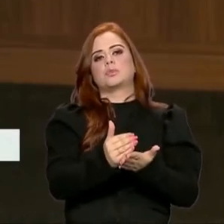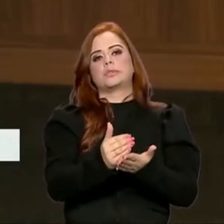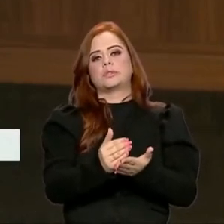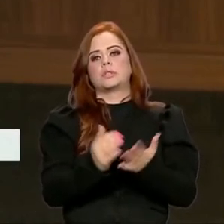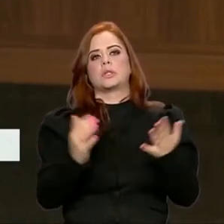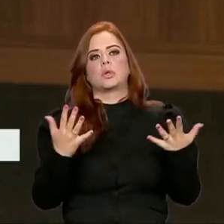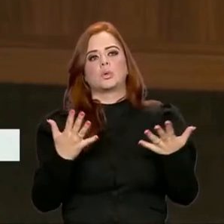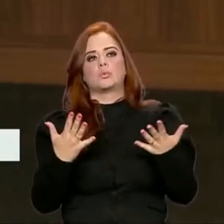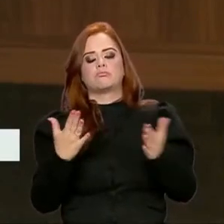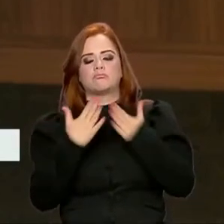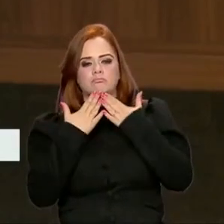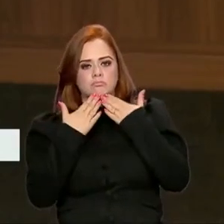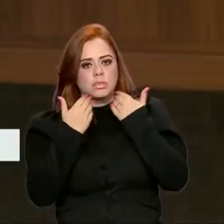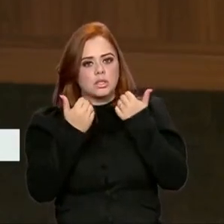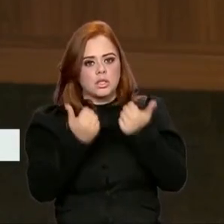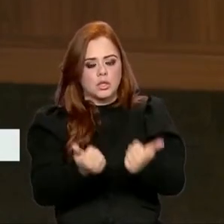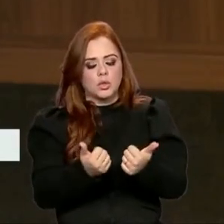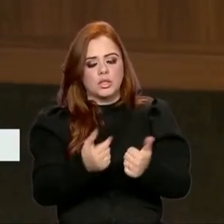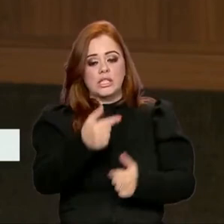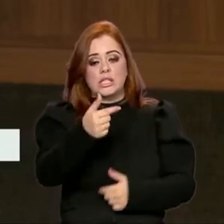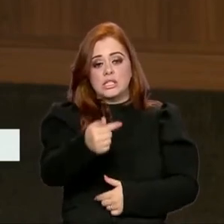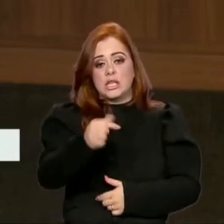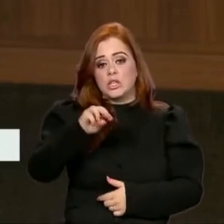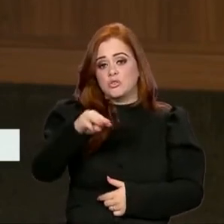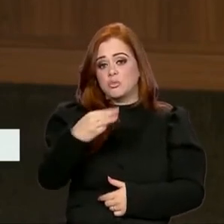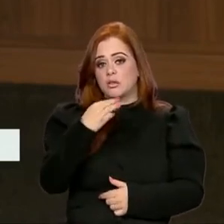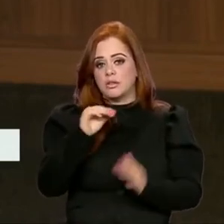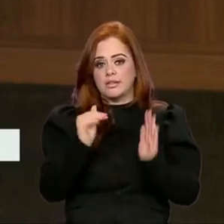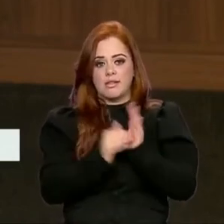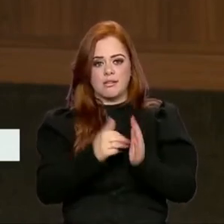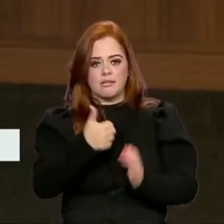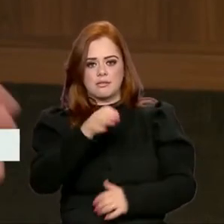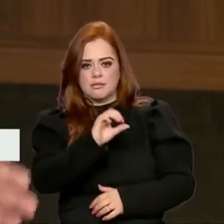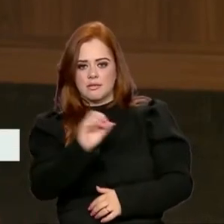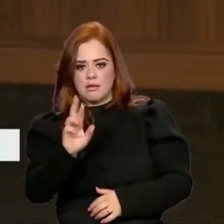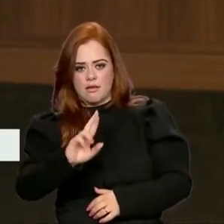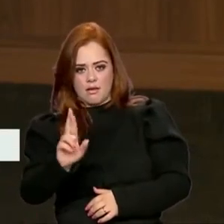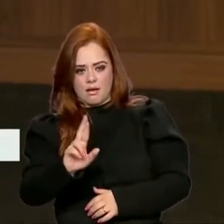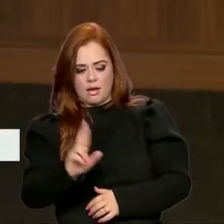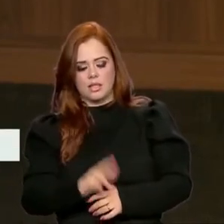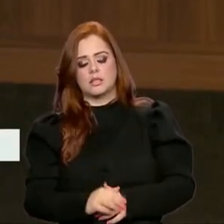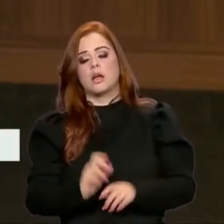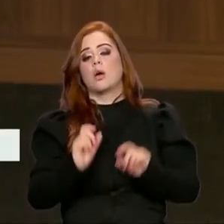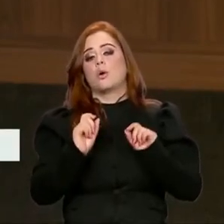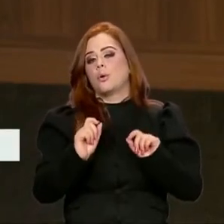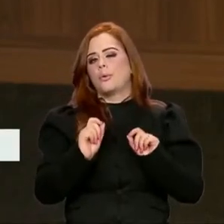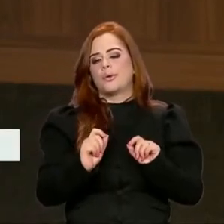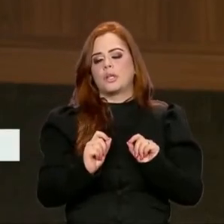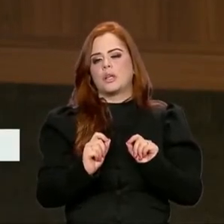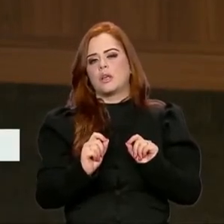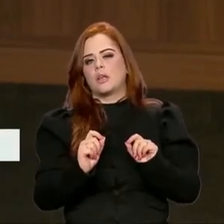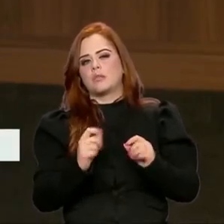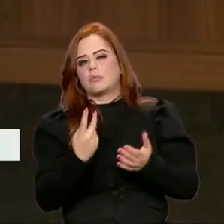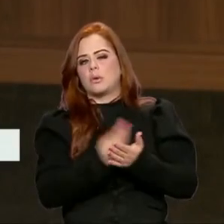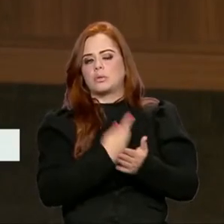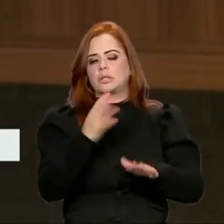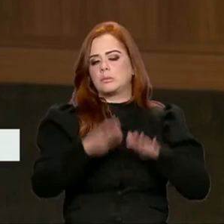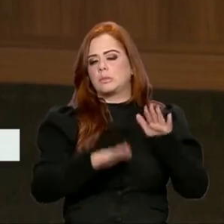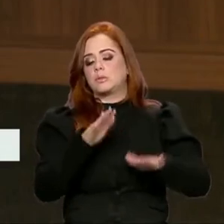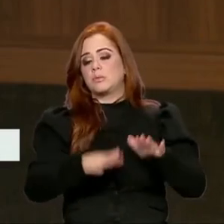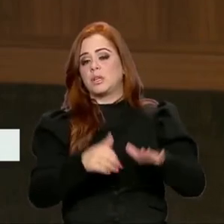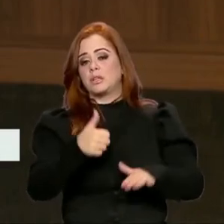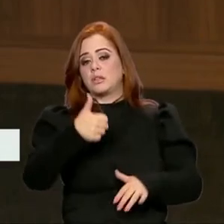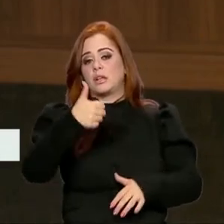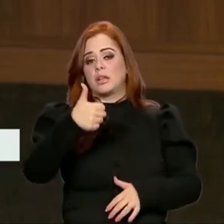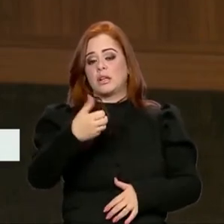7,5 milhões de dívidas de até 100 reais, o que deve corresponder a alguma coisa em torno de 3,5